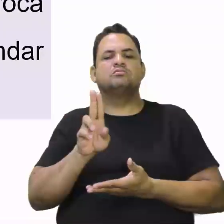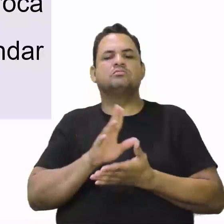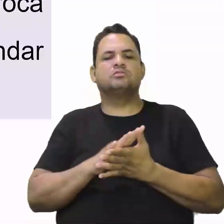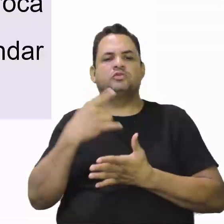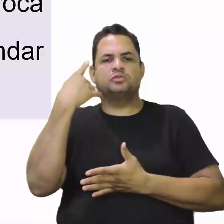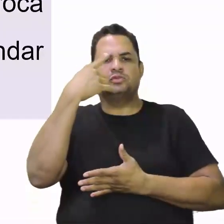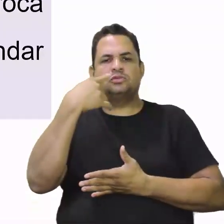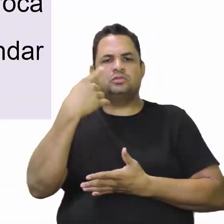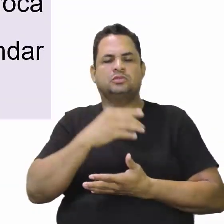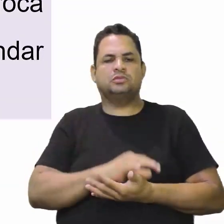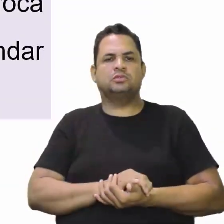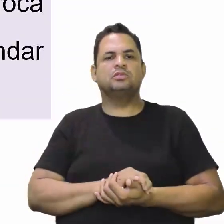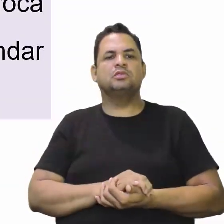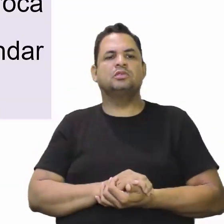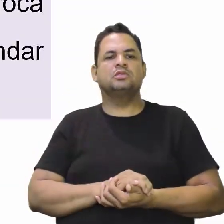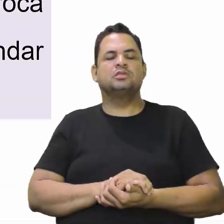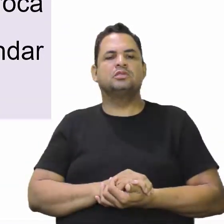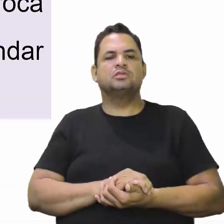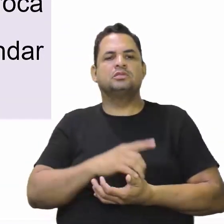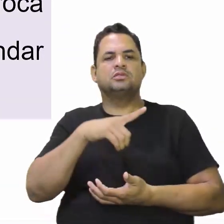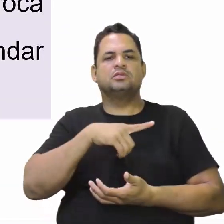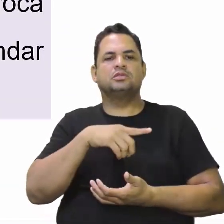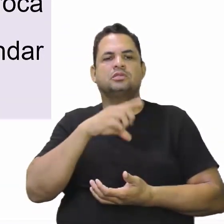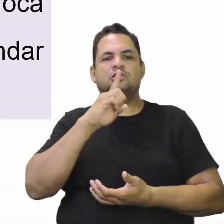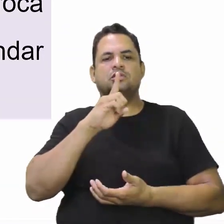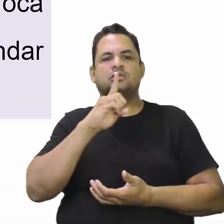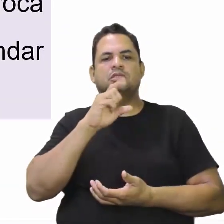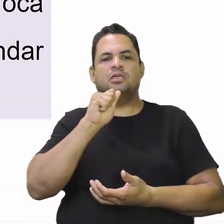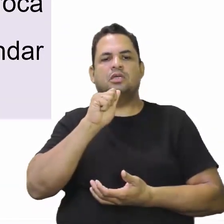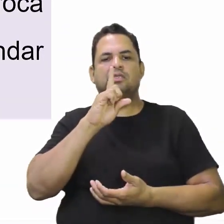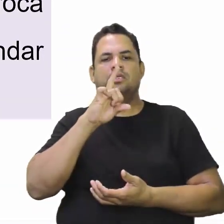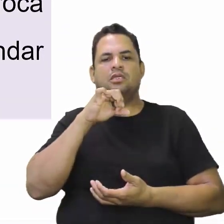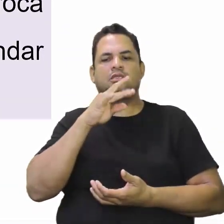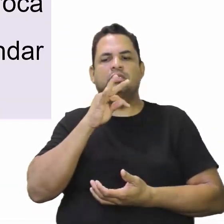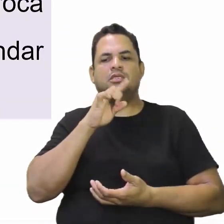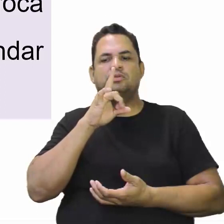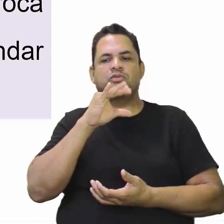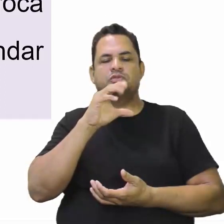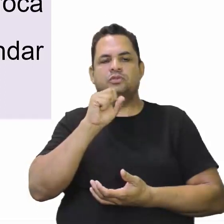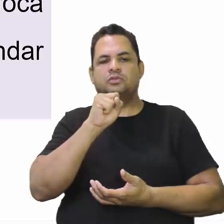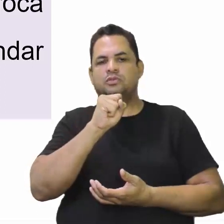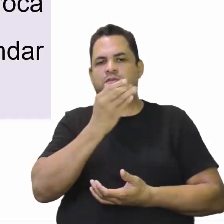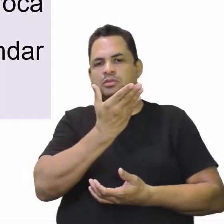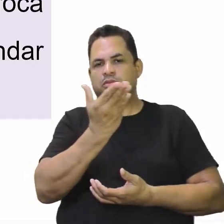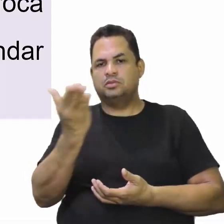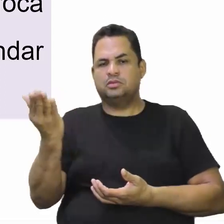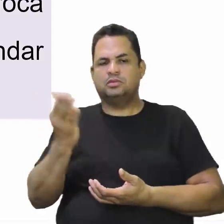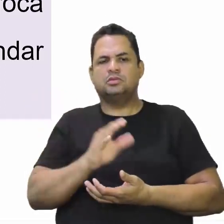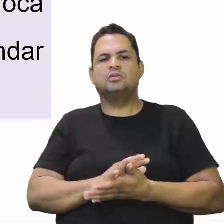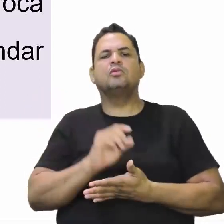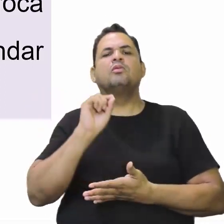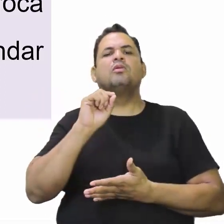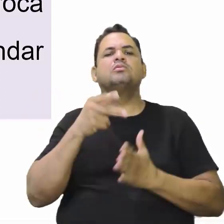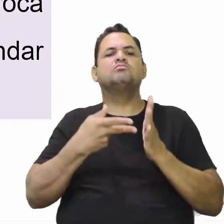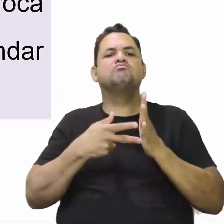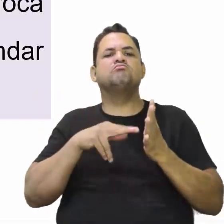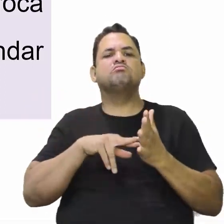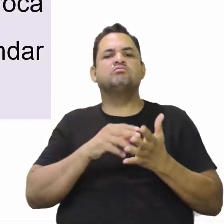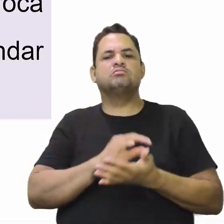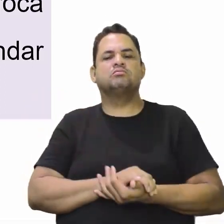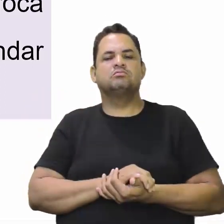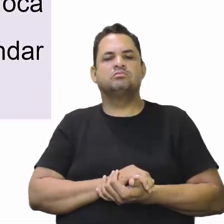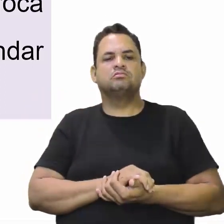vocês. Nós temos os adelantados. Quem eram esses adelantados?